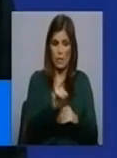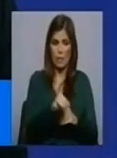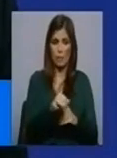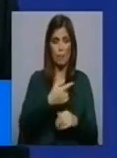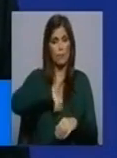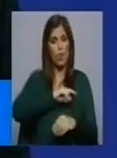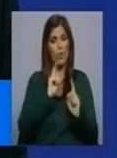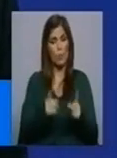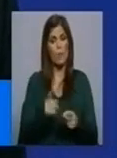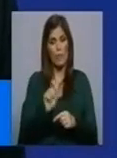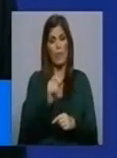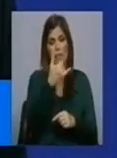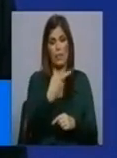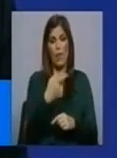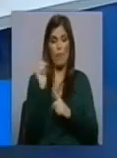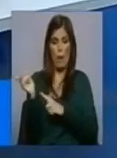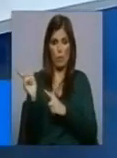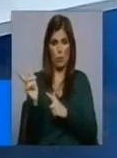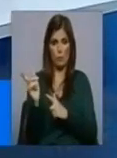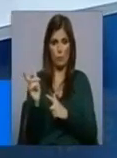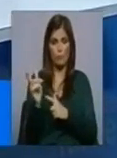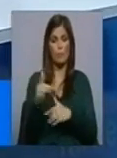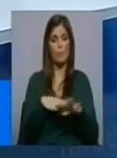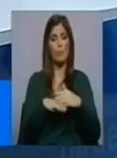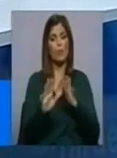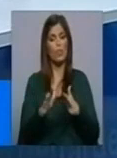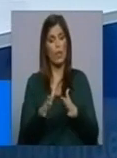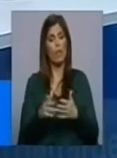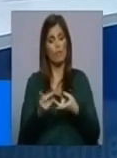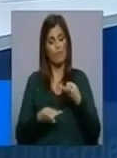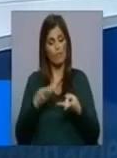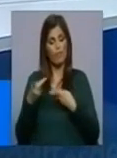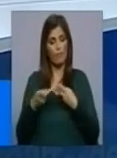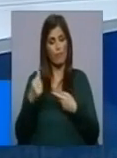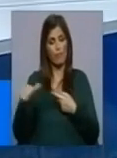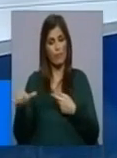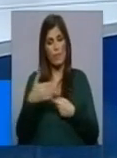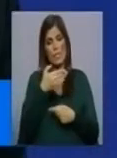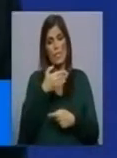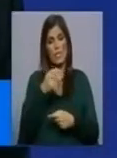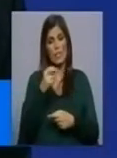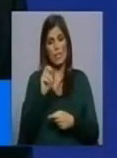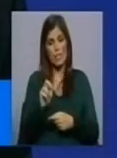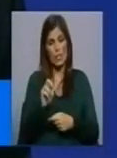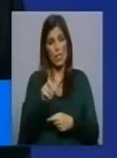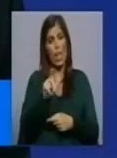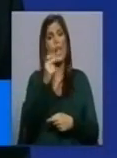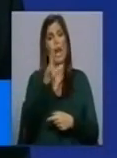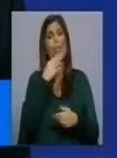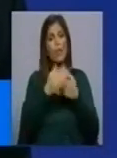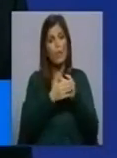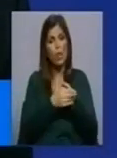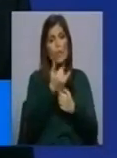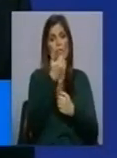Nós começamos no dia 29 de Março, fizemos um rastreio que abrangeu 73 lares de idosos e 25